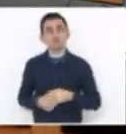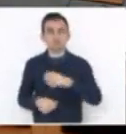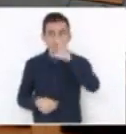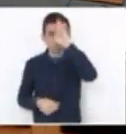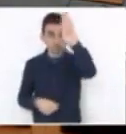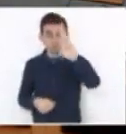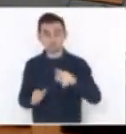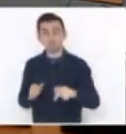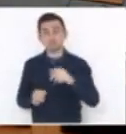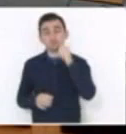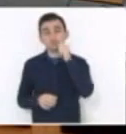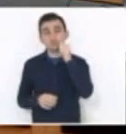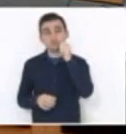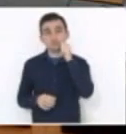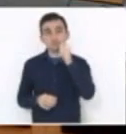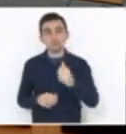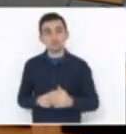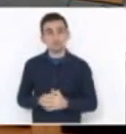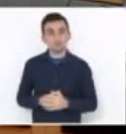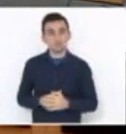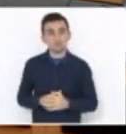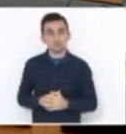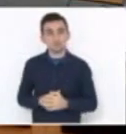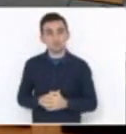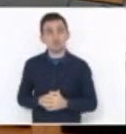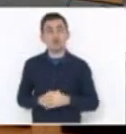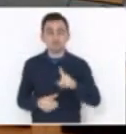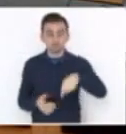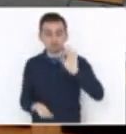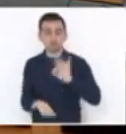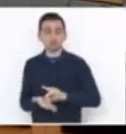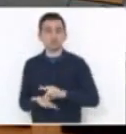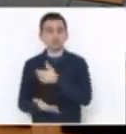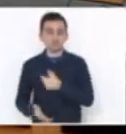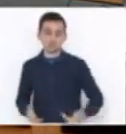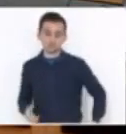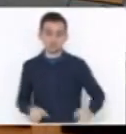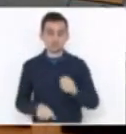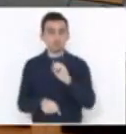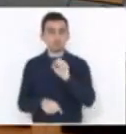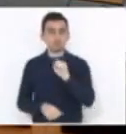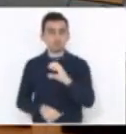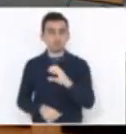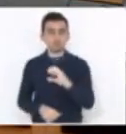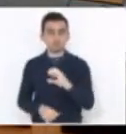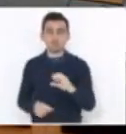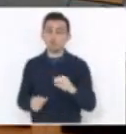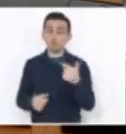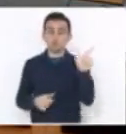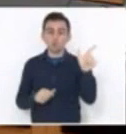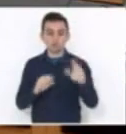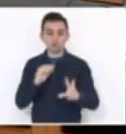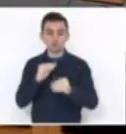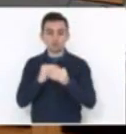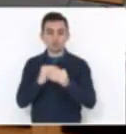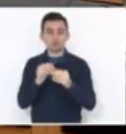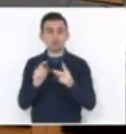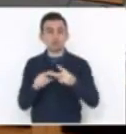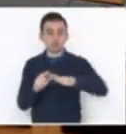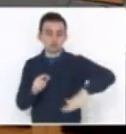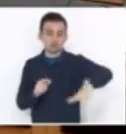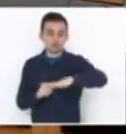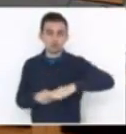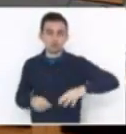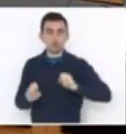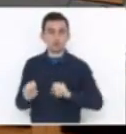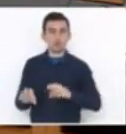referência, ela é uma unidade do governo do Estado de Santa Catarina. E a minha outra emenda seria na área da educação,